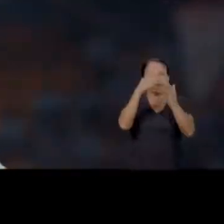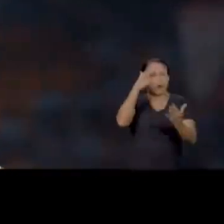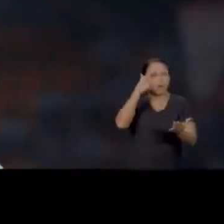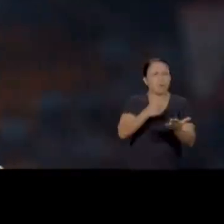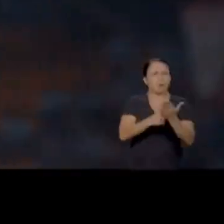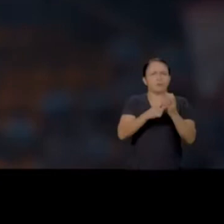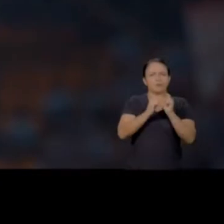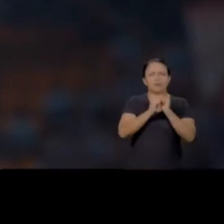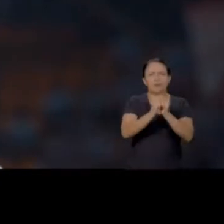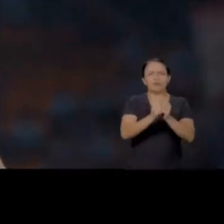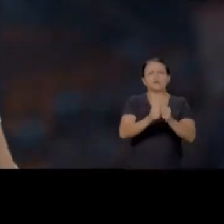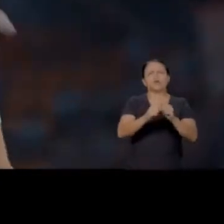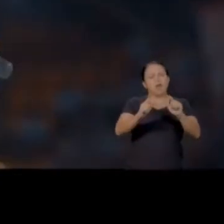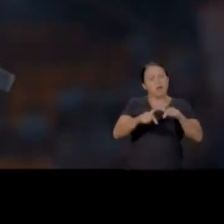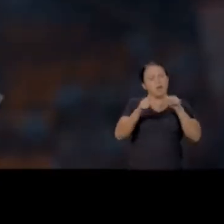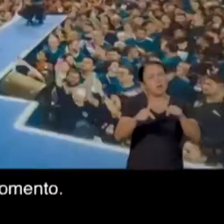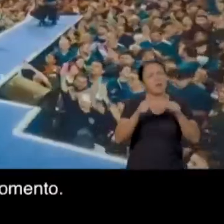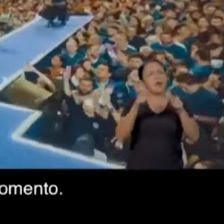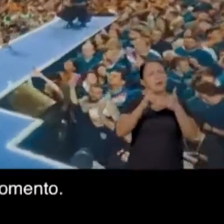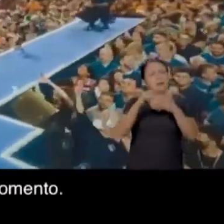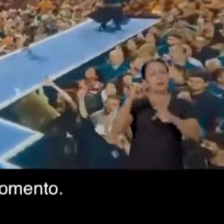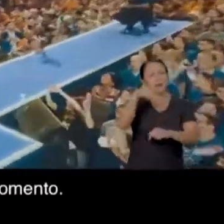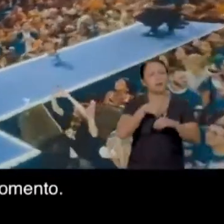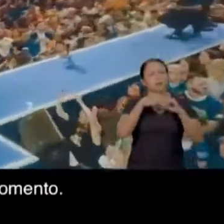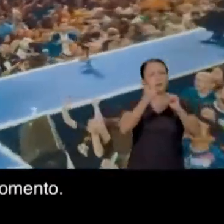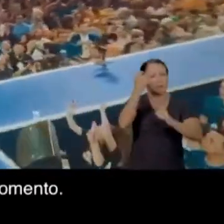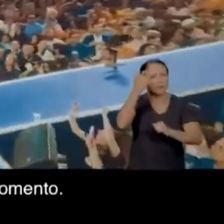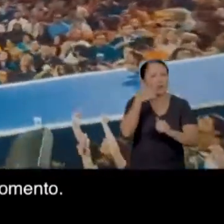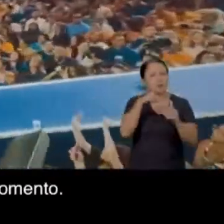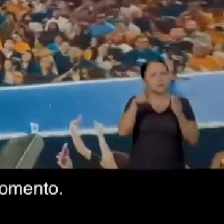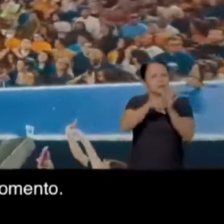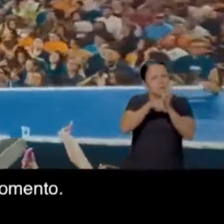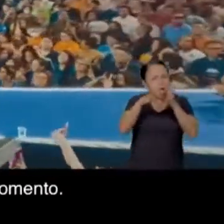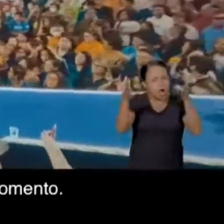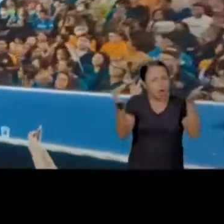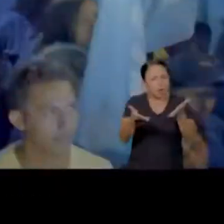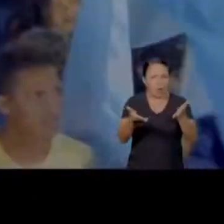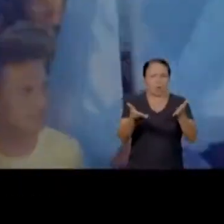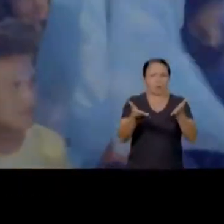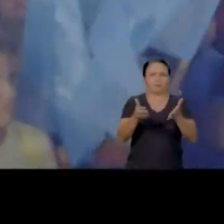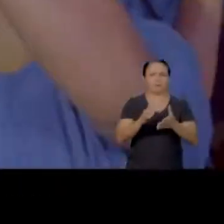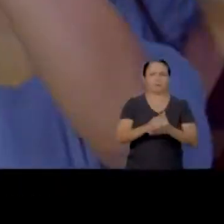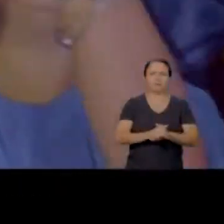contigo, torci e trabalhei para que a gente pudesse chegar a esse momento.